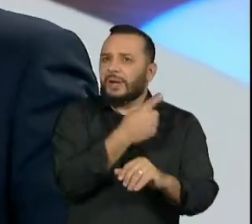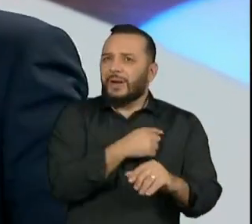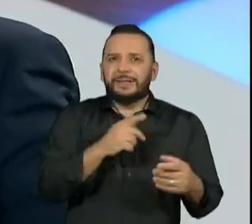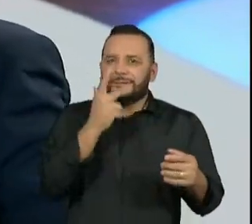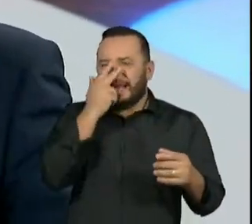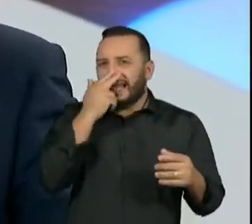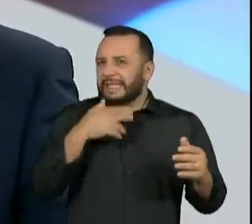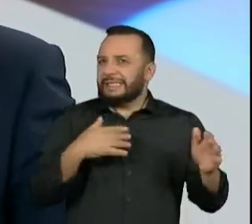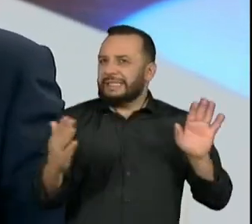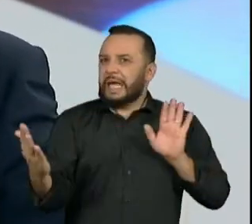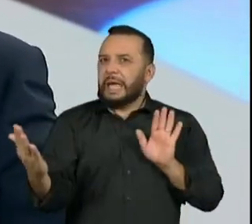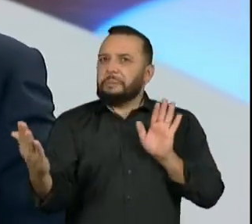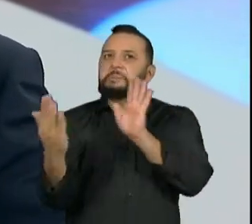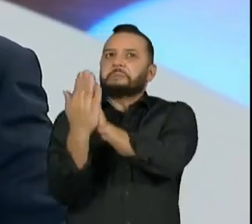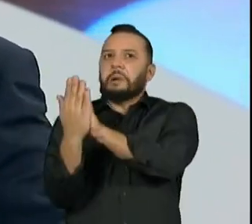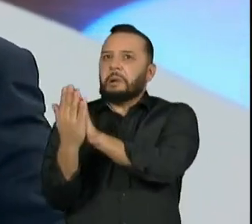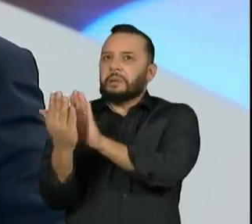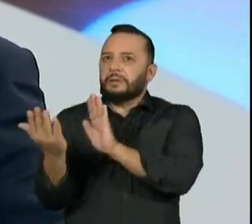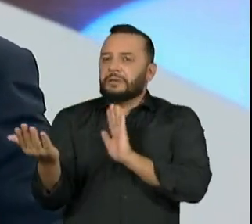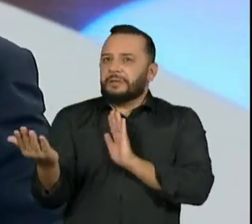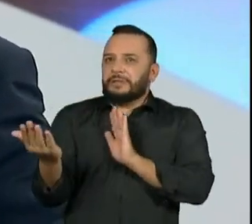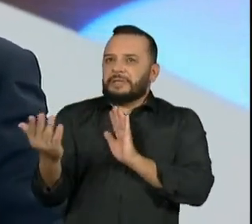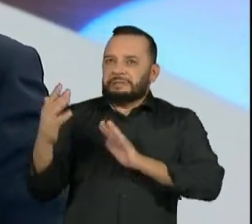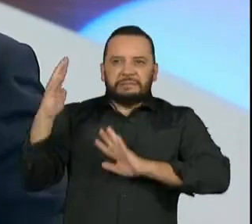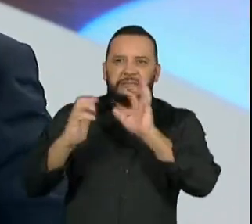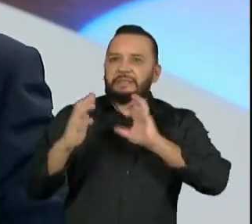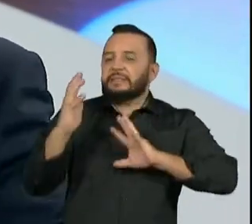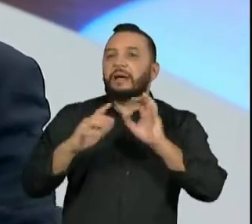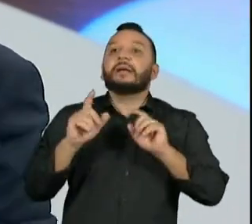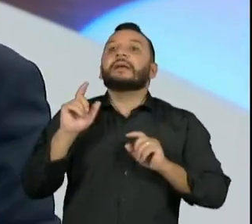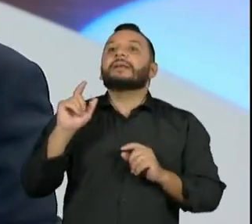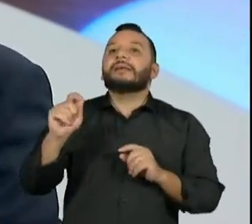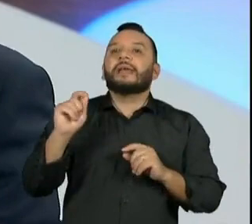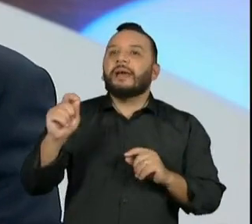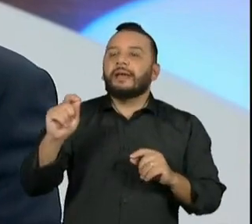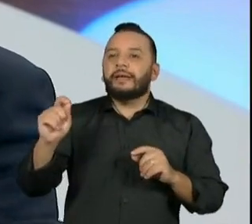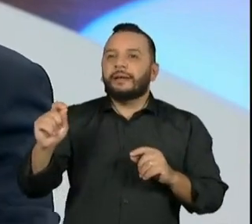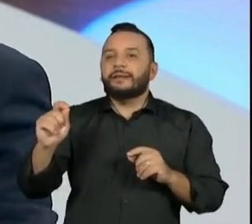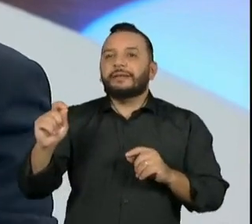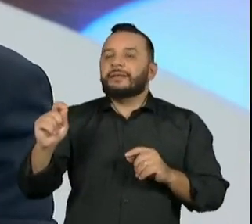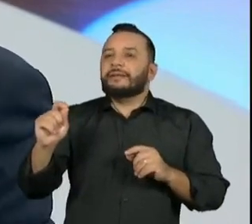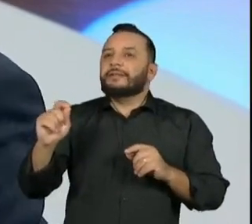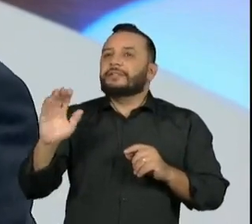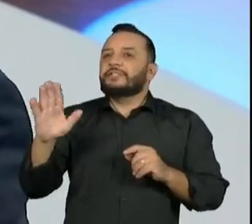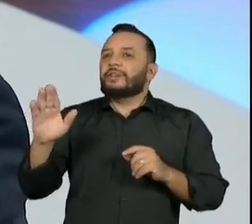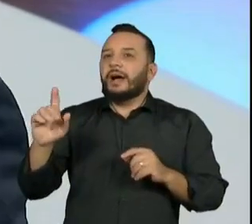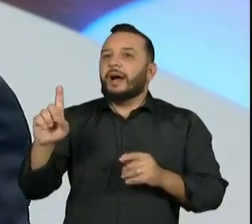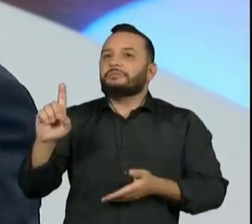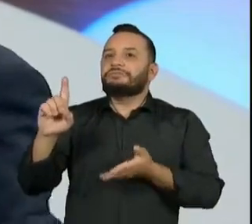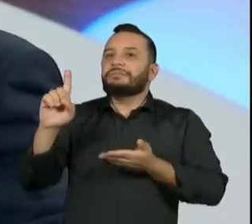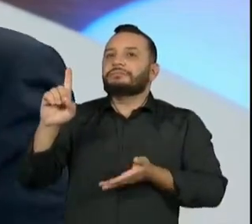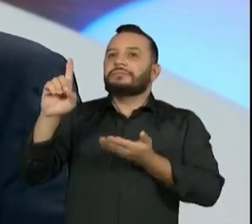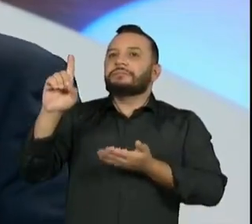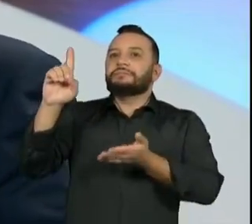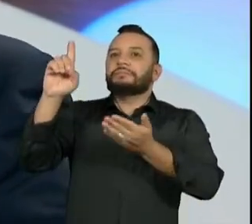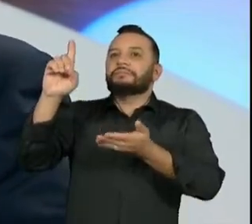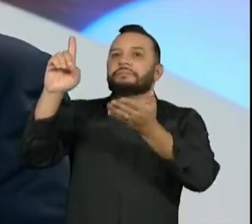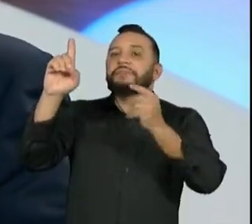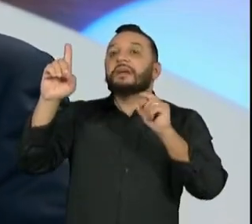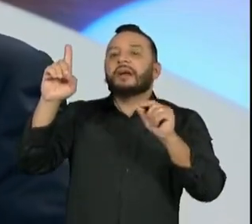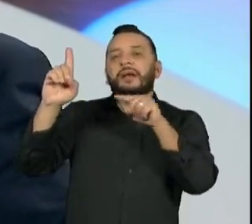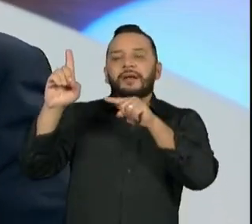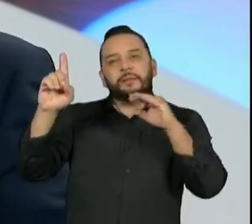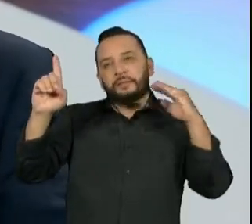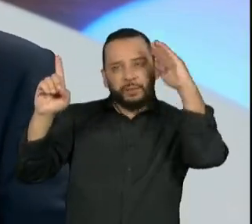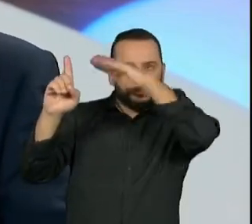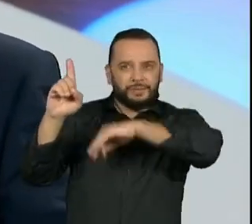que isso só tende a beneficiar o Bolsonaro. O Bolsonaro tende a florescer quando todo o debate